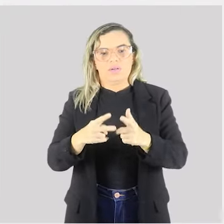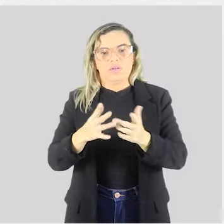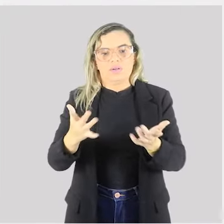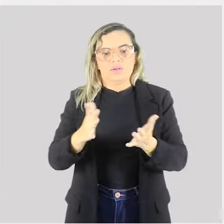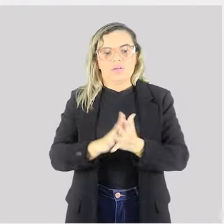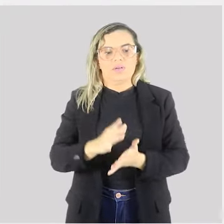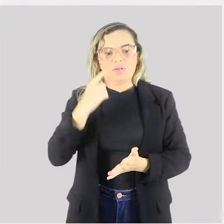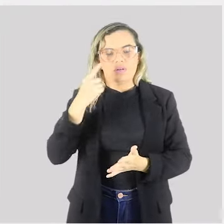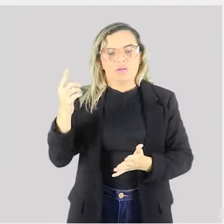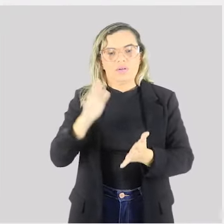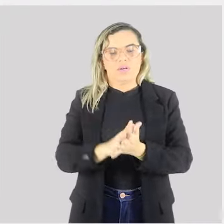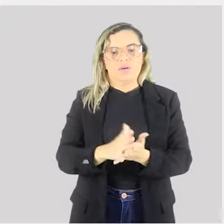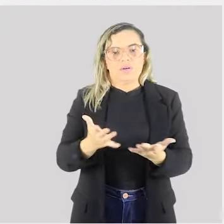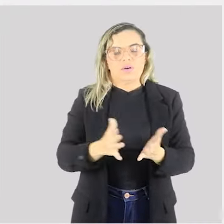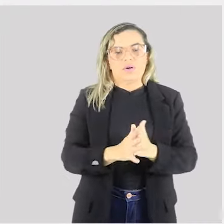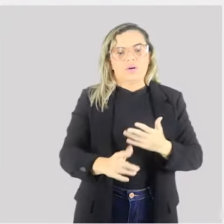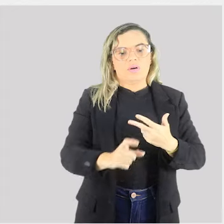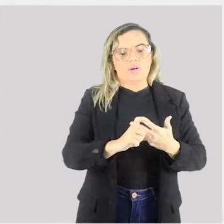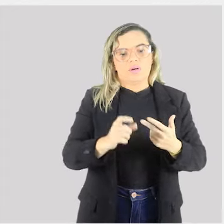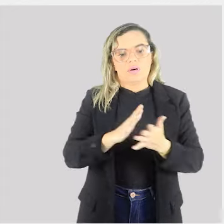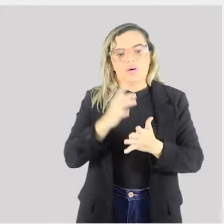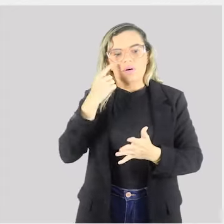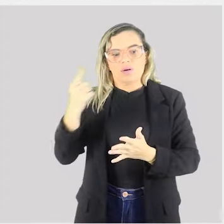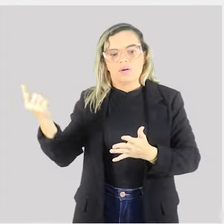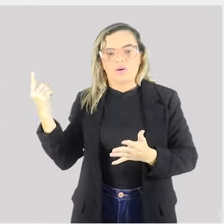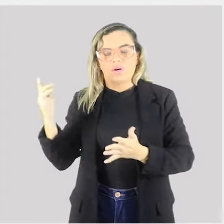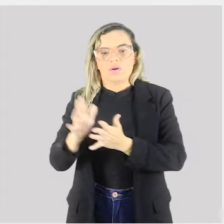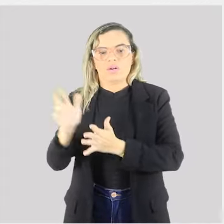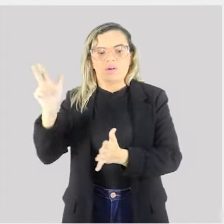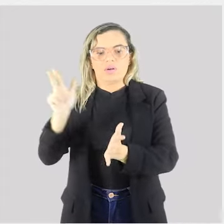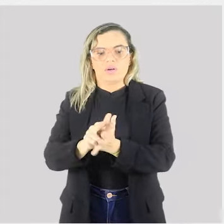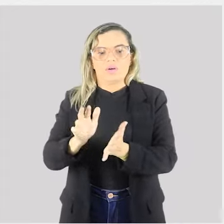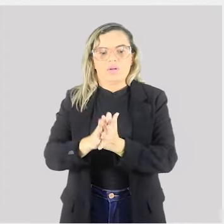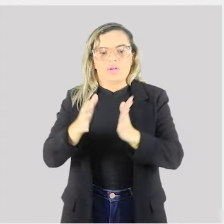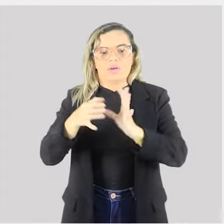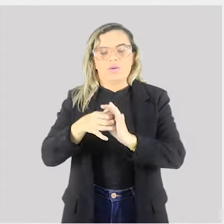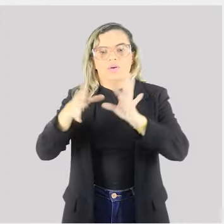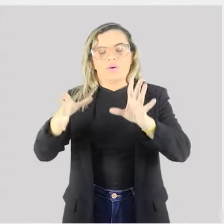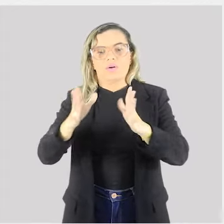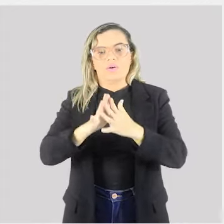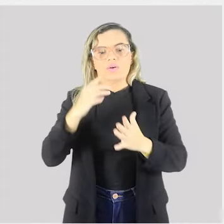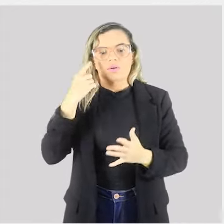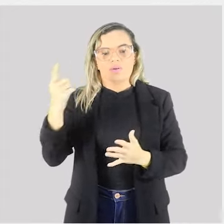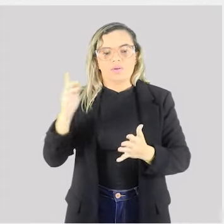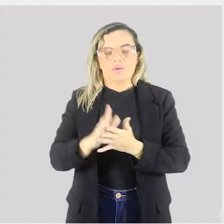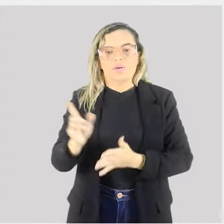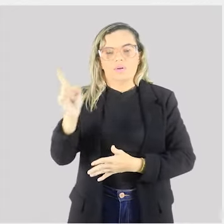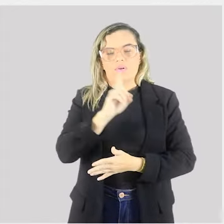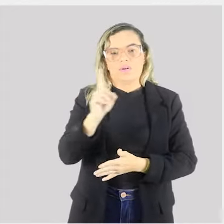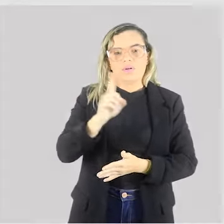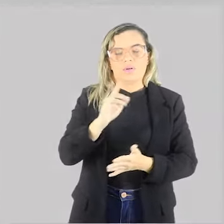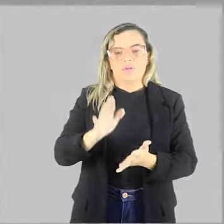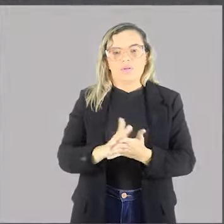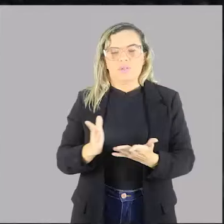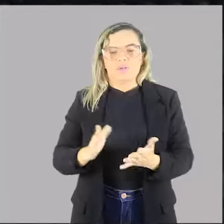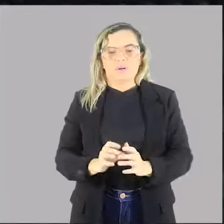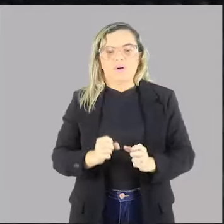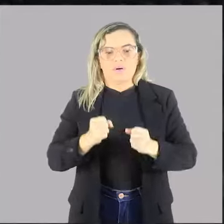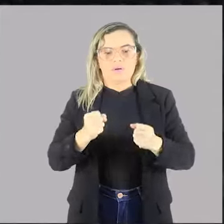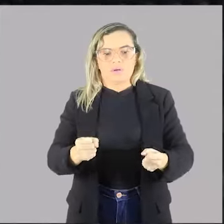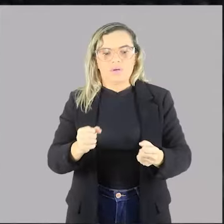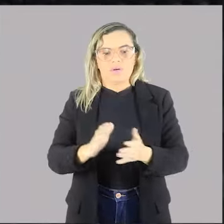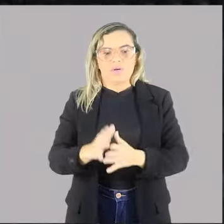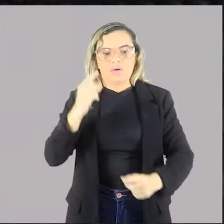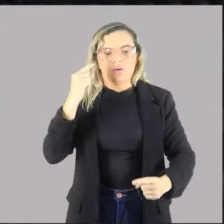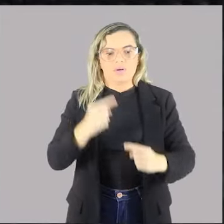executivo e agora estamos tratando de regulamento autônomo. Os regulamentos autônomos não são permitidos, eles são